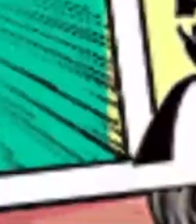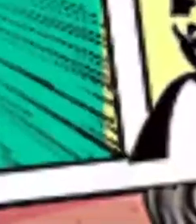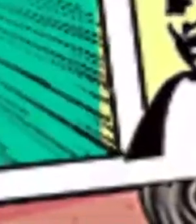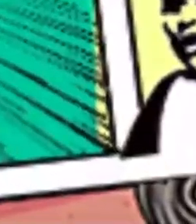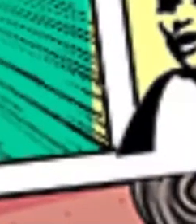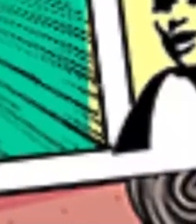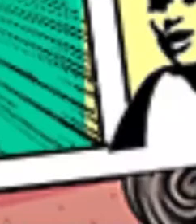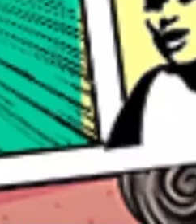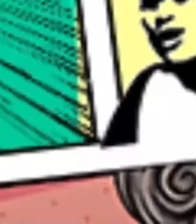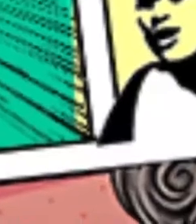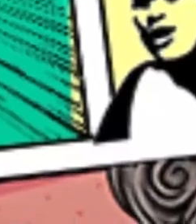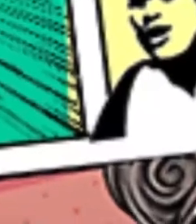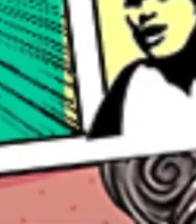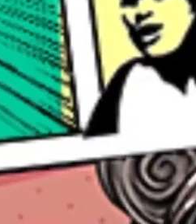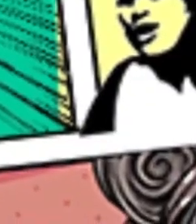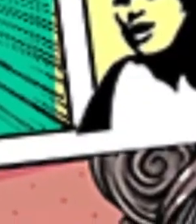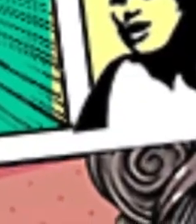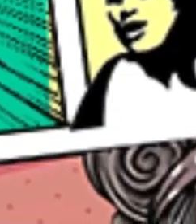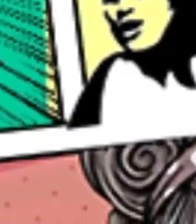toda mulher, toda mulher.